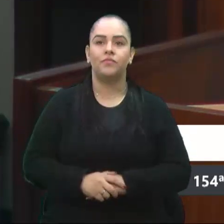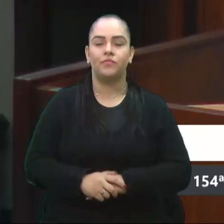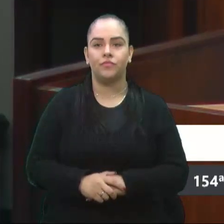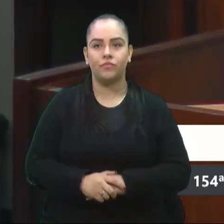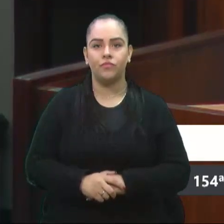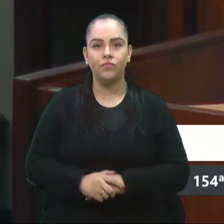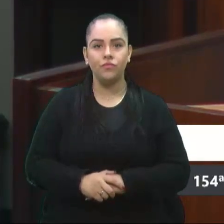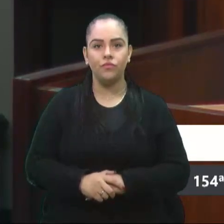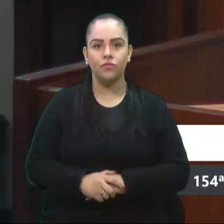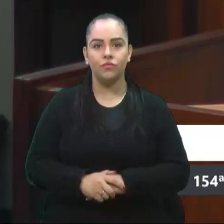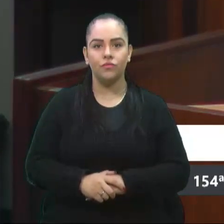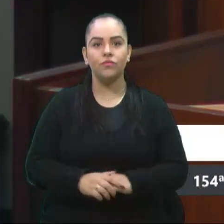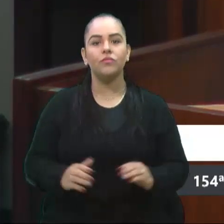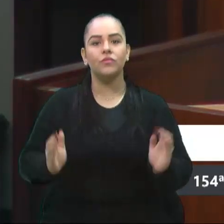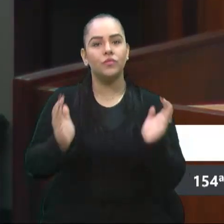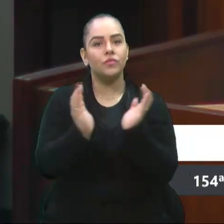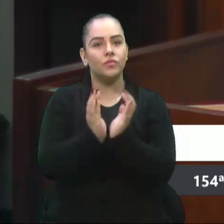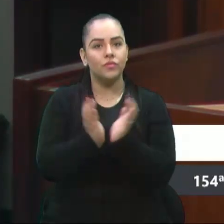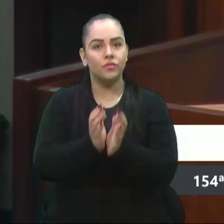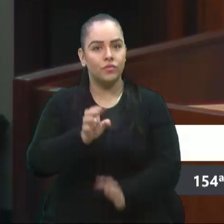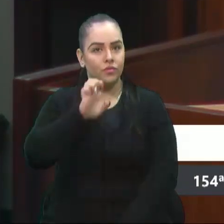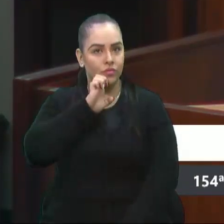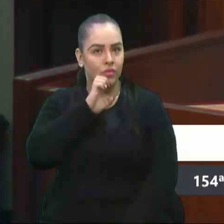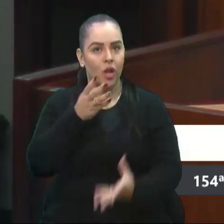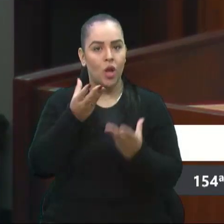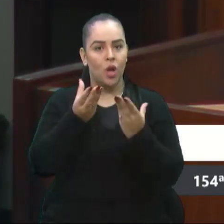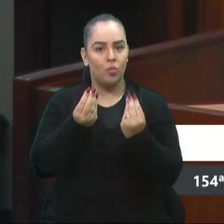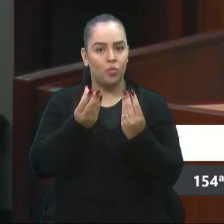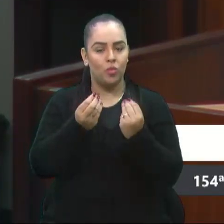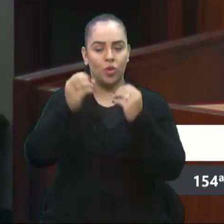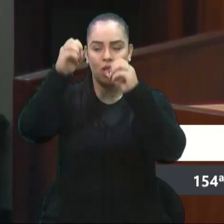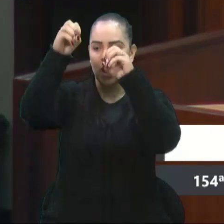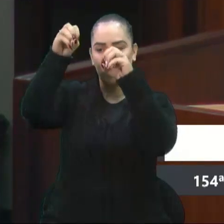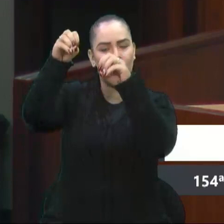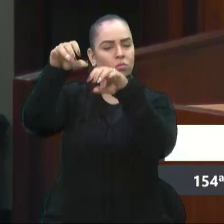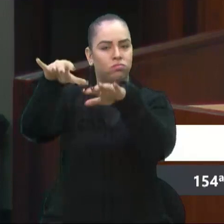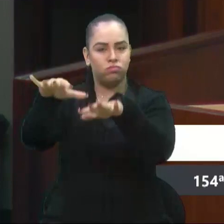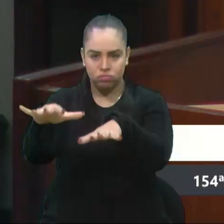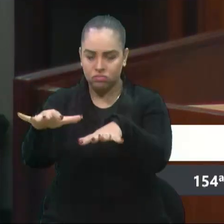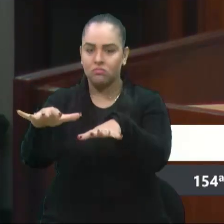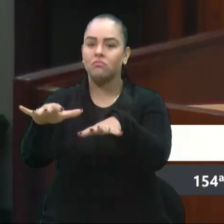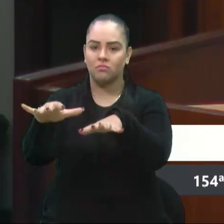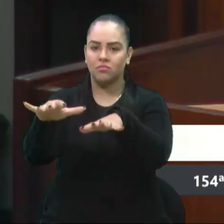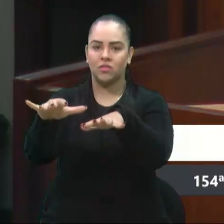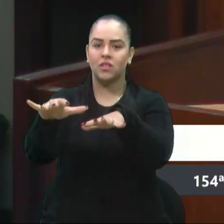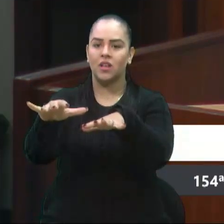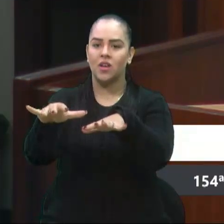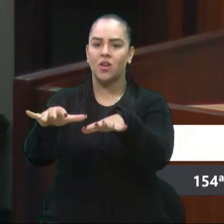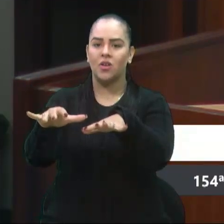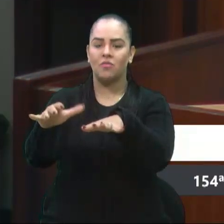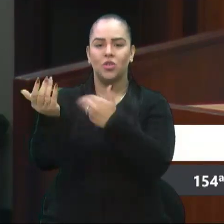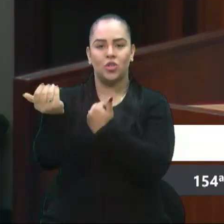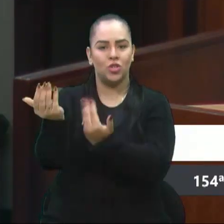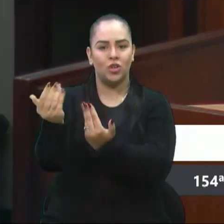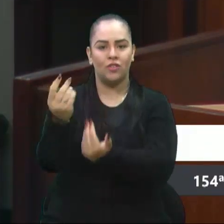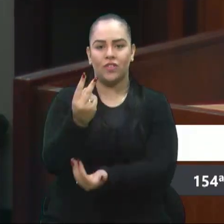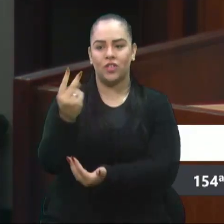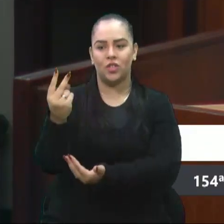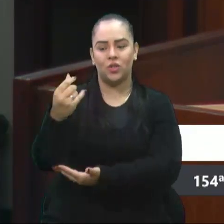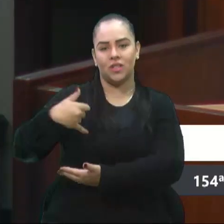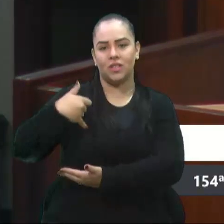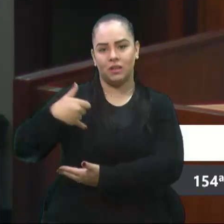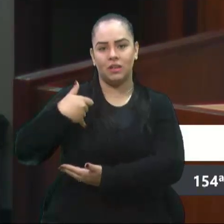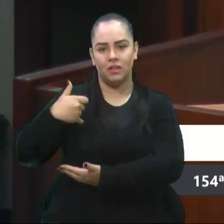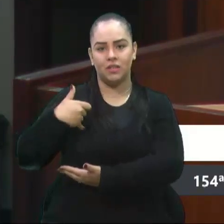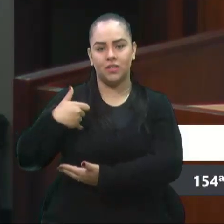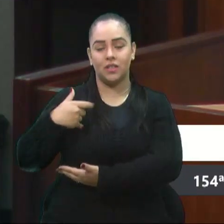para a nossa colega Estela, muita luz para ela, muita luz para ela, para essa jovem de 22 anos, que